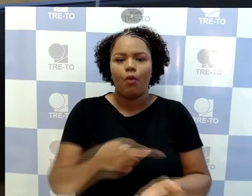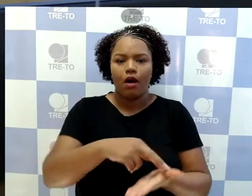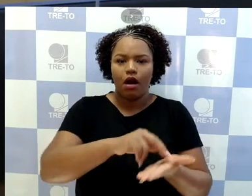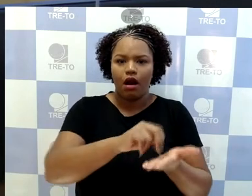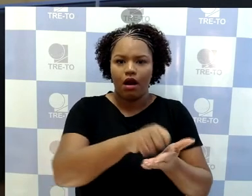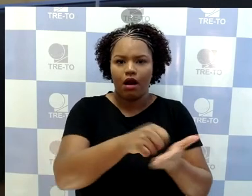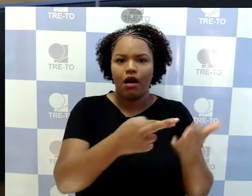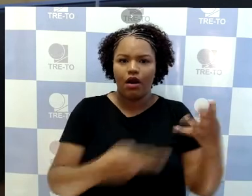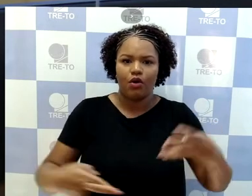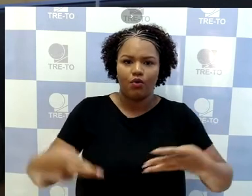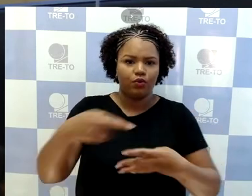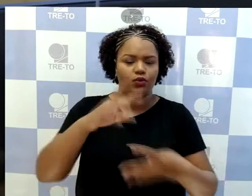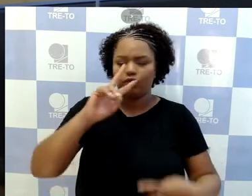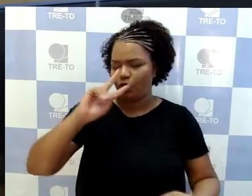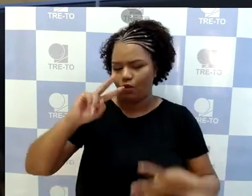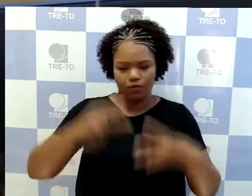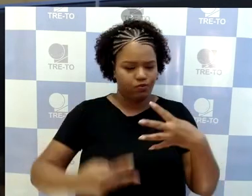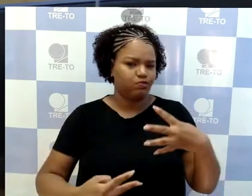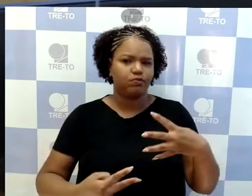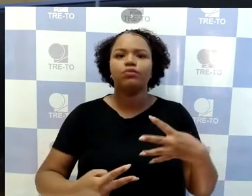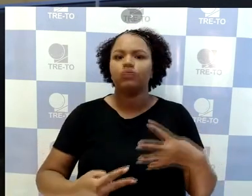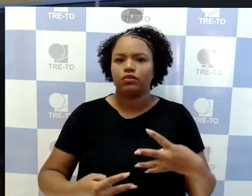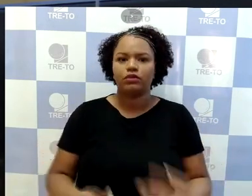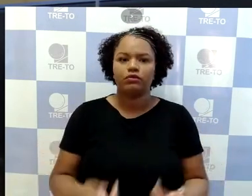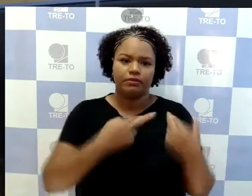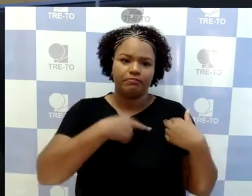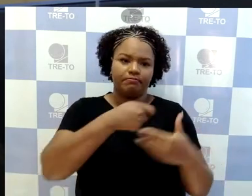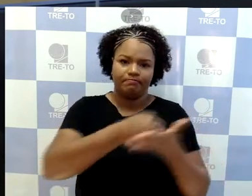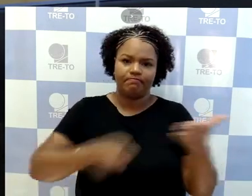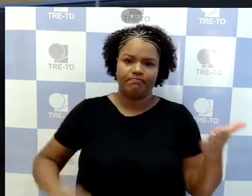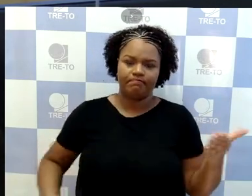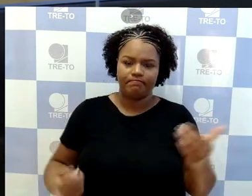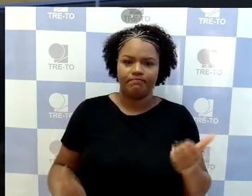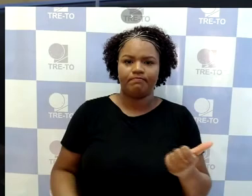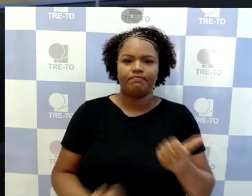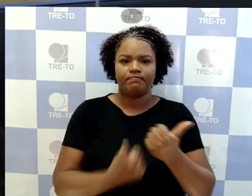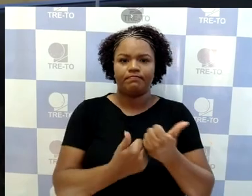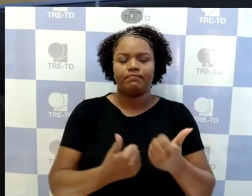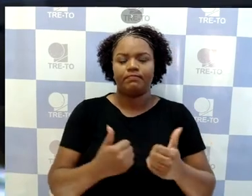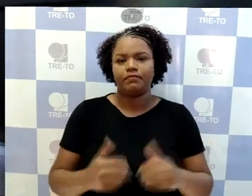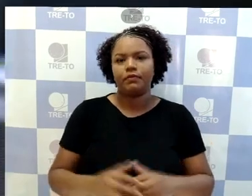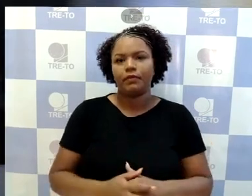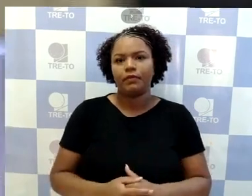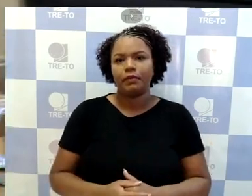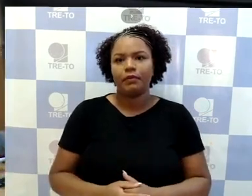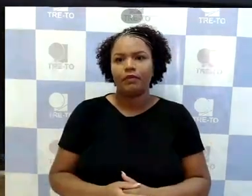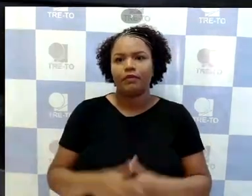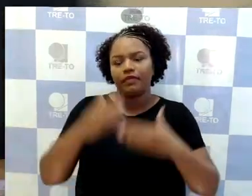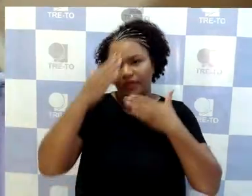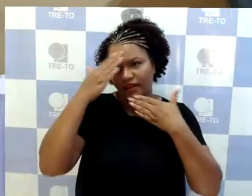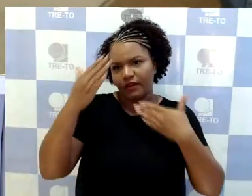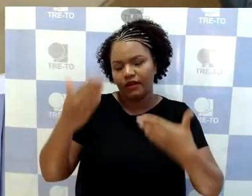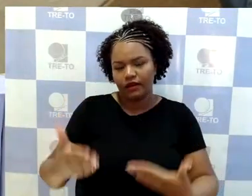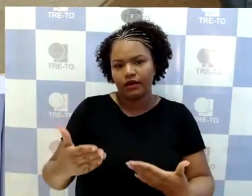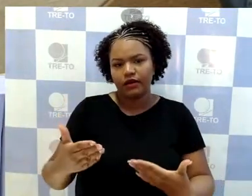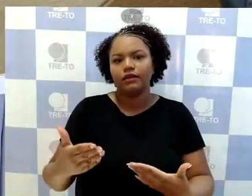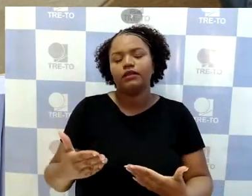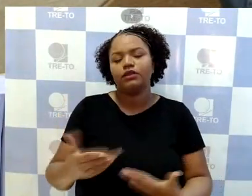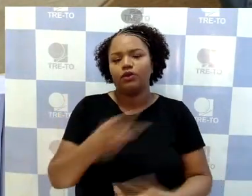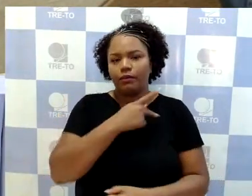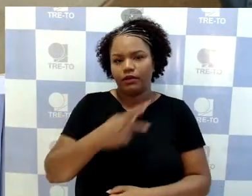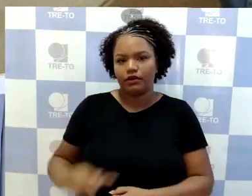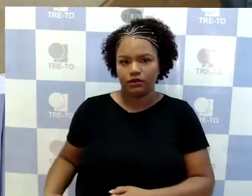Devolvo, então, a presidência ao ilustre presidente, desembargador Elvesse Brito Maia Neto. E agradecendo a confiança por